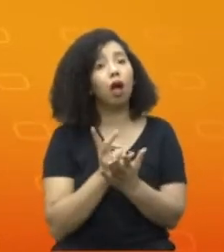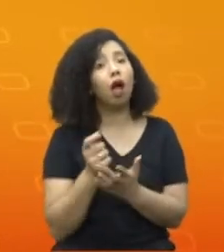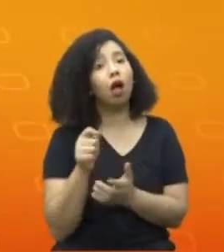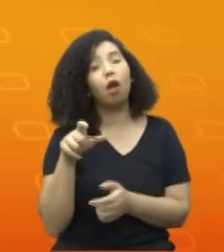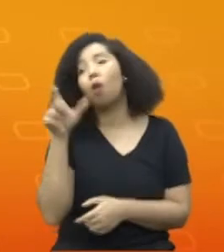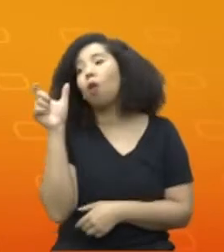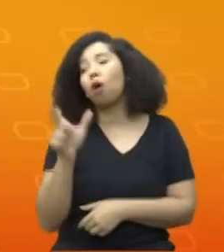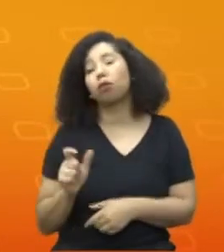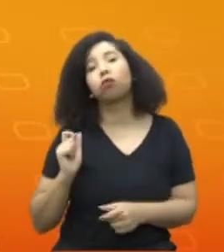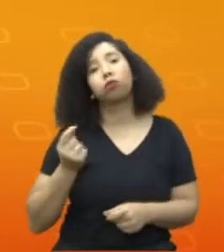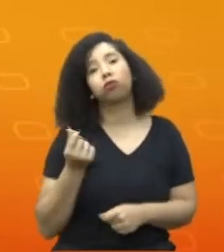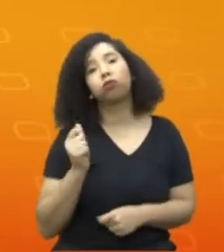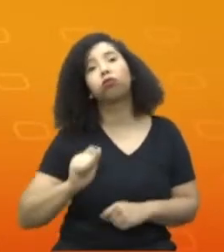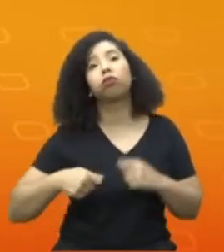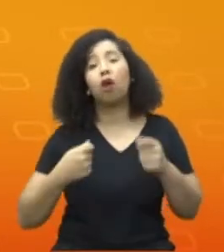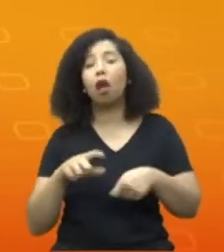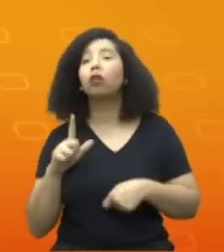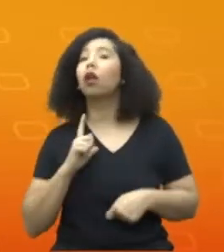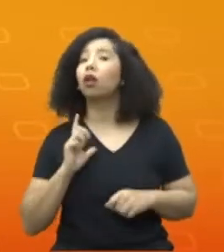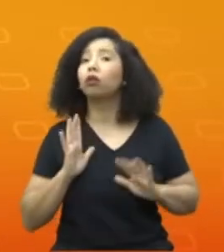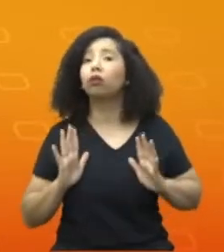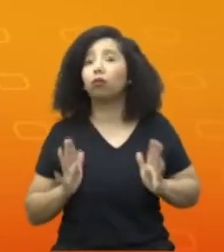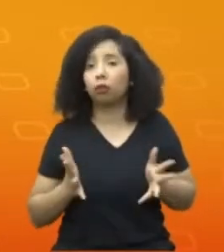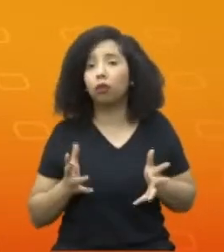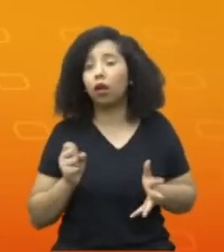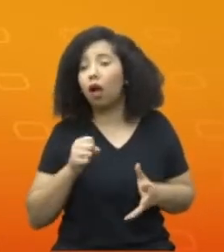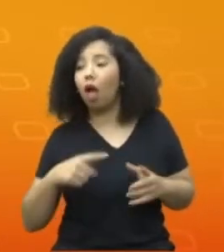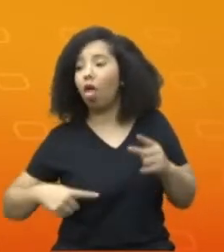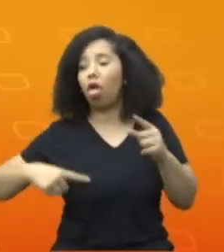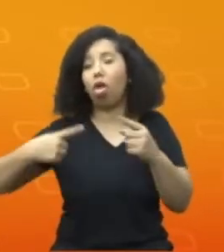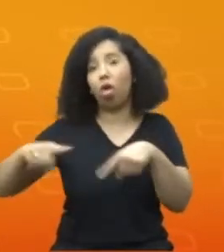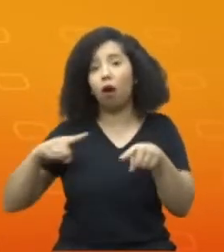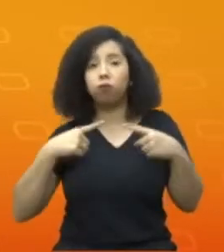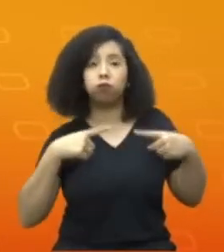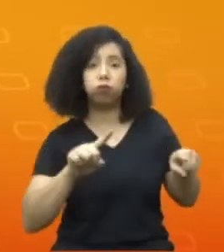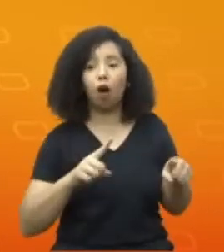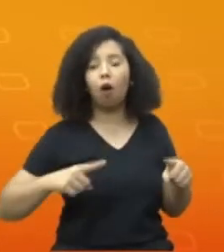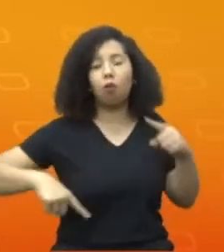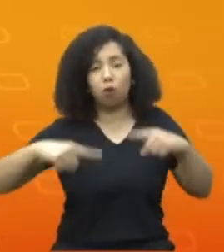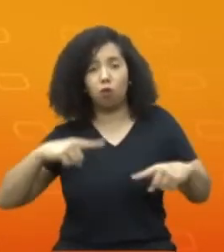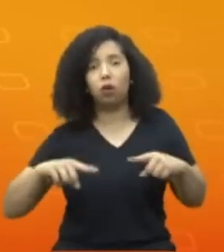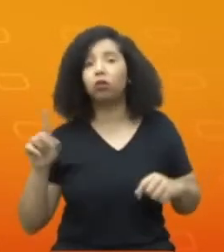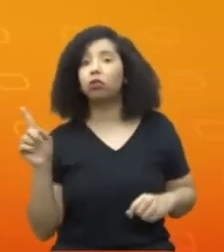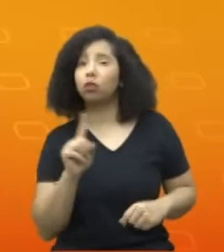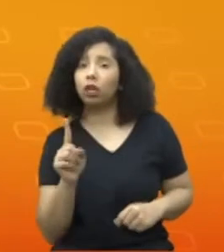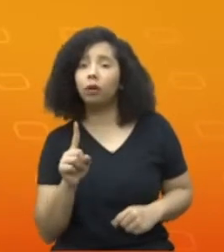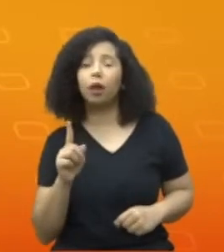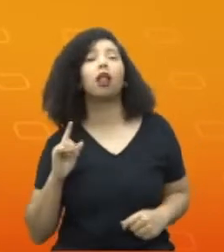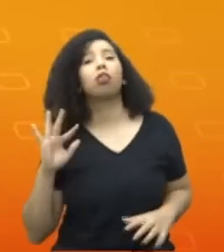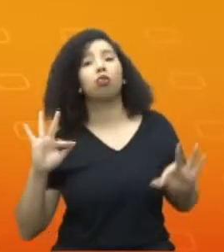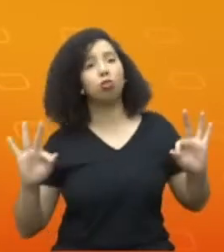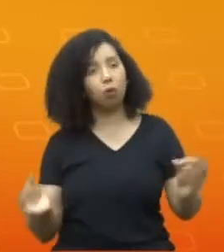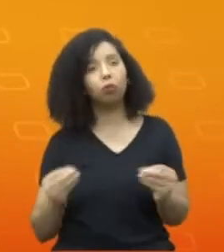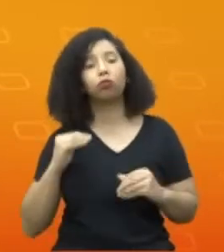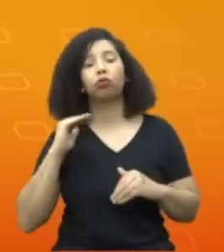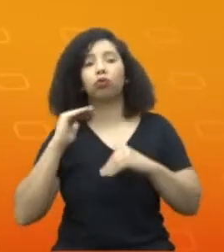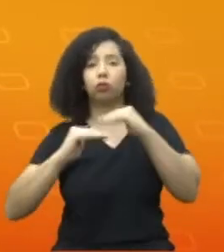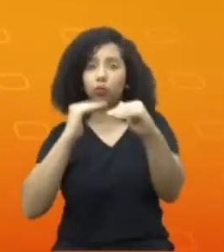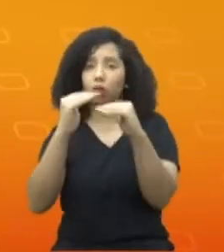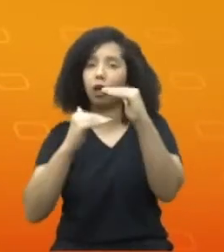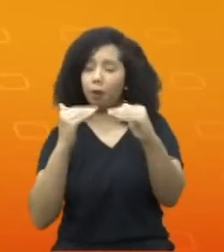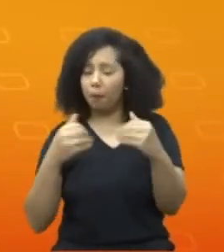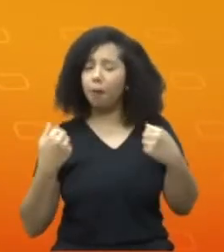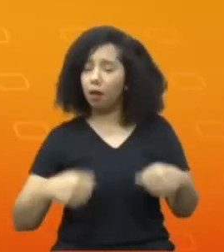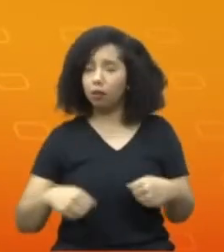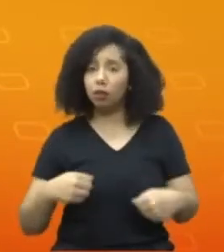negócio existente de todos sem que um não vire ameaça para o outro. Nós todos precisamos evoluir, todos temos que ocupar o nosso espaço de evolução